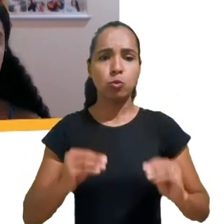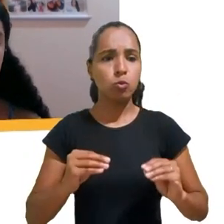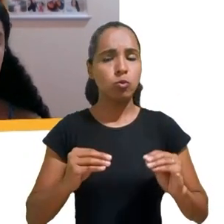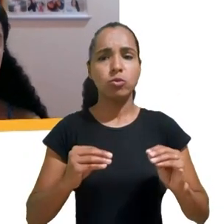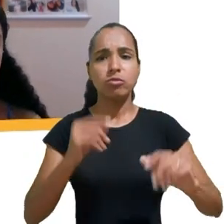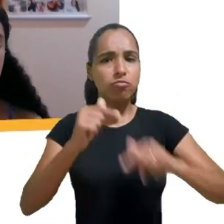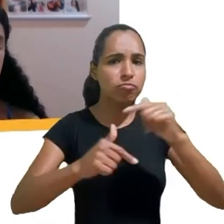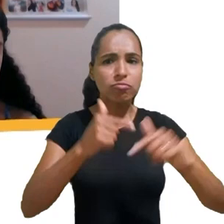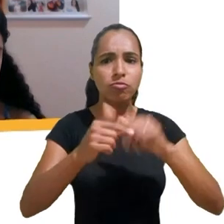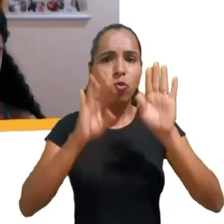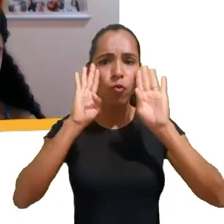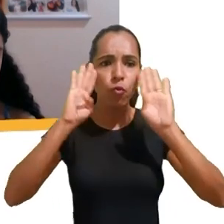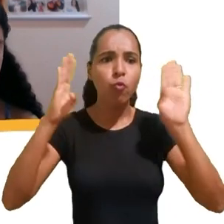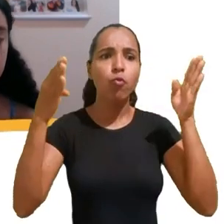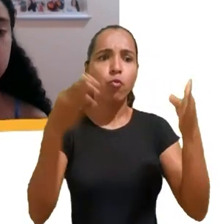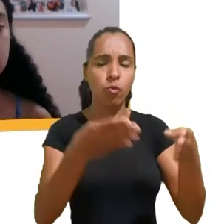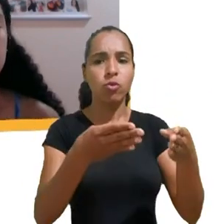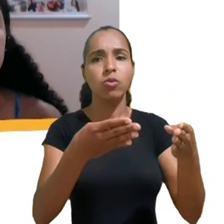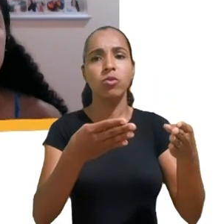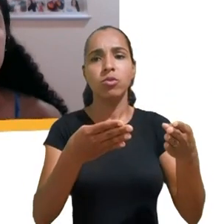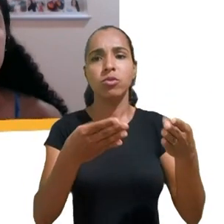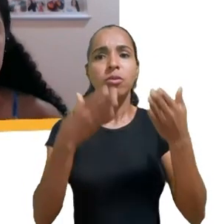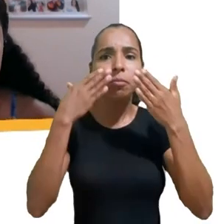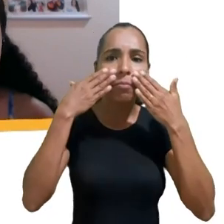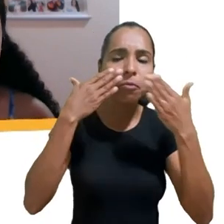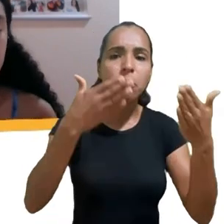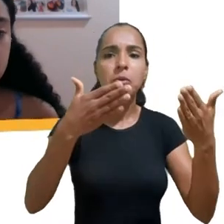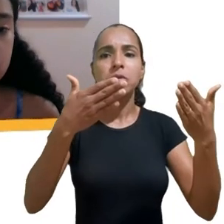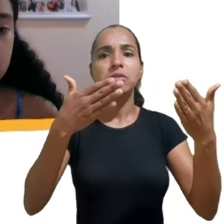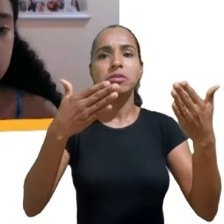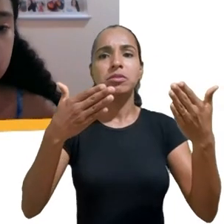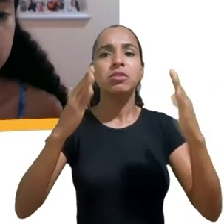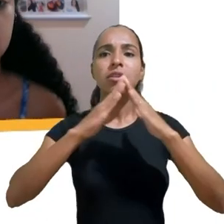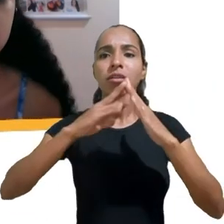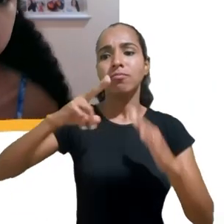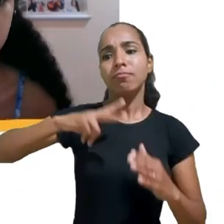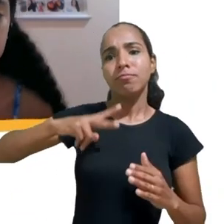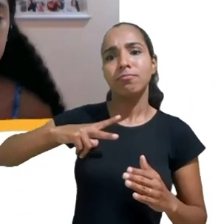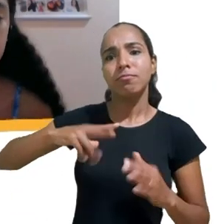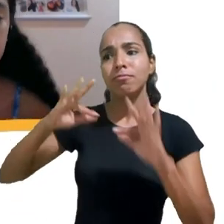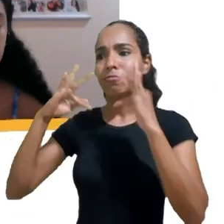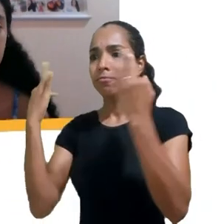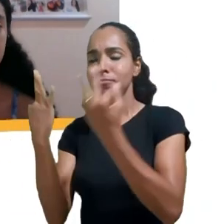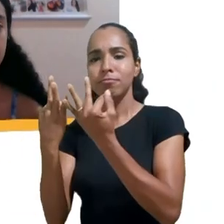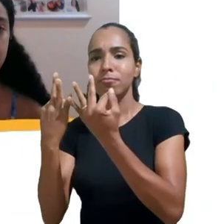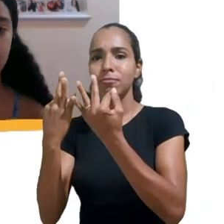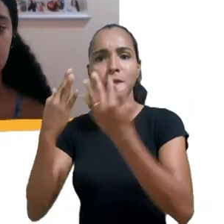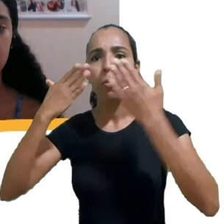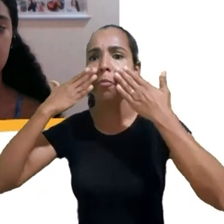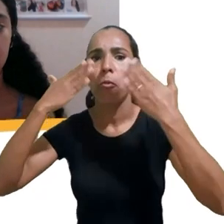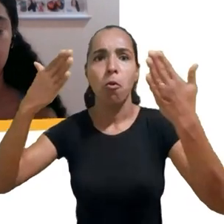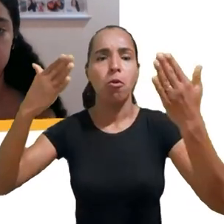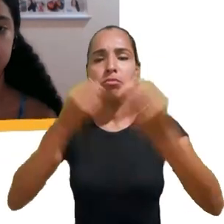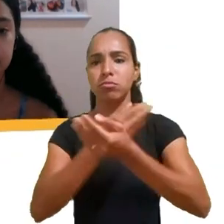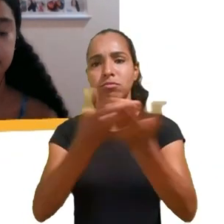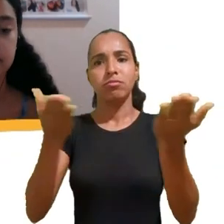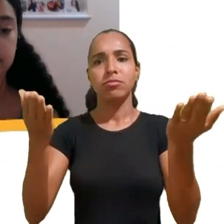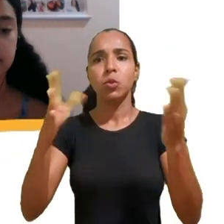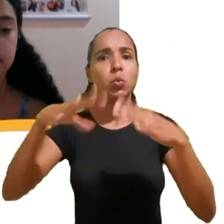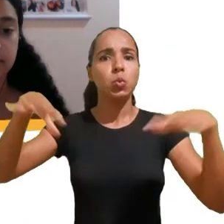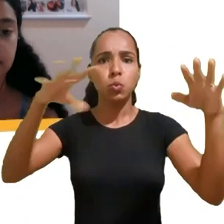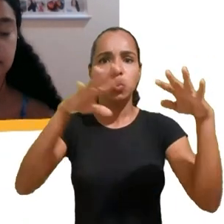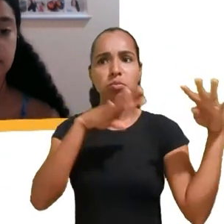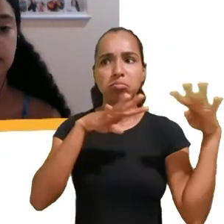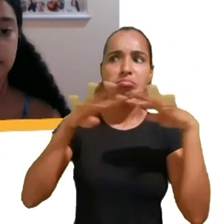a se exporem, a expor o seu cotidiano, a sua privacidade, a sua família cada vez mais. Então, são efeitos, são alguns efeitos, são alguns